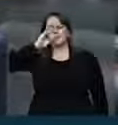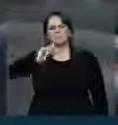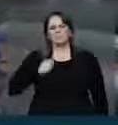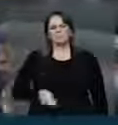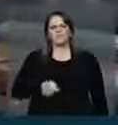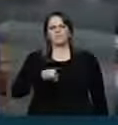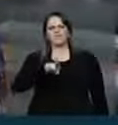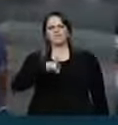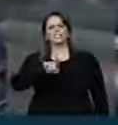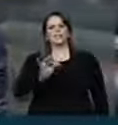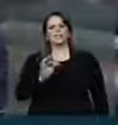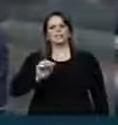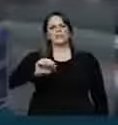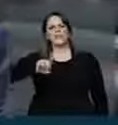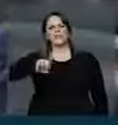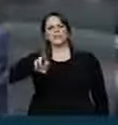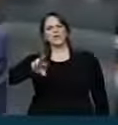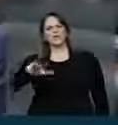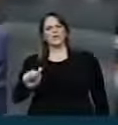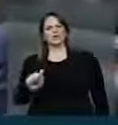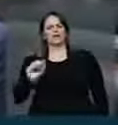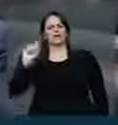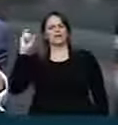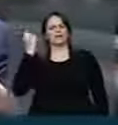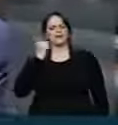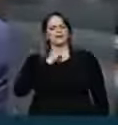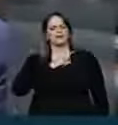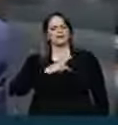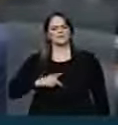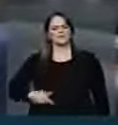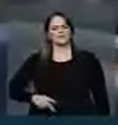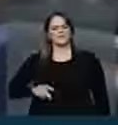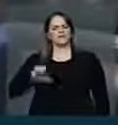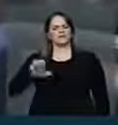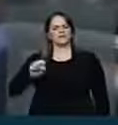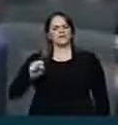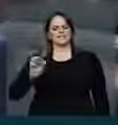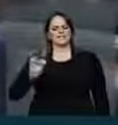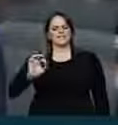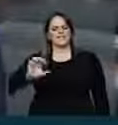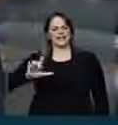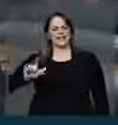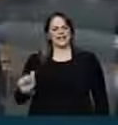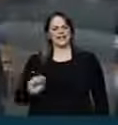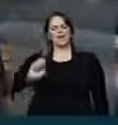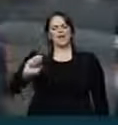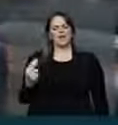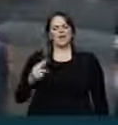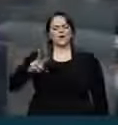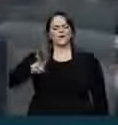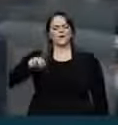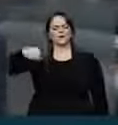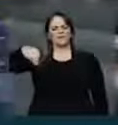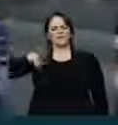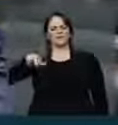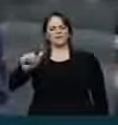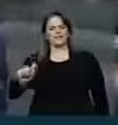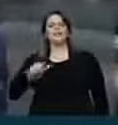e quando a presidente se chamava Estela, se chamava Wanda, naquele tempo foi adotado um programa